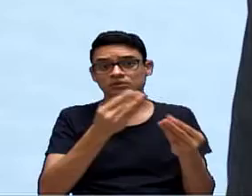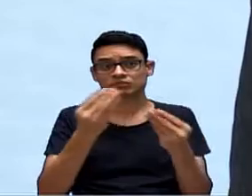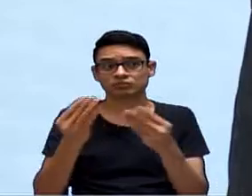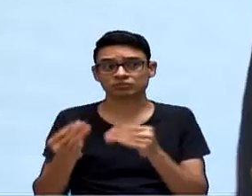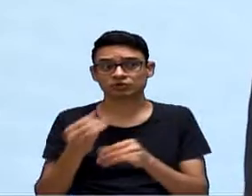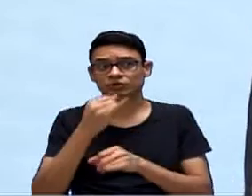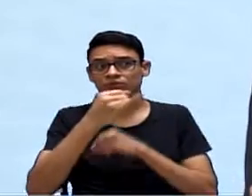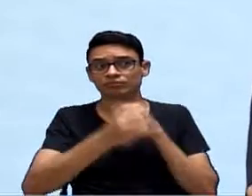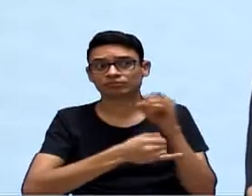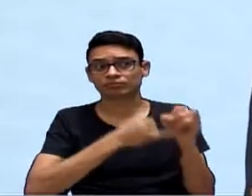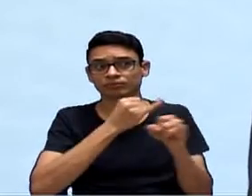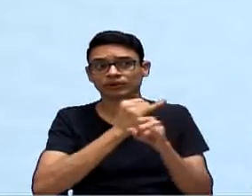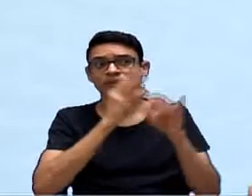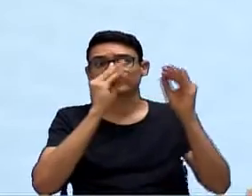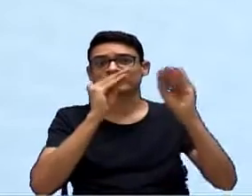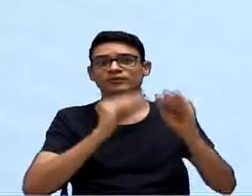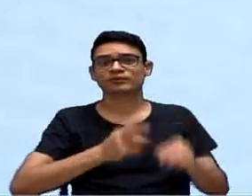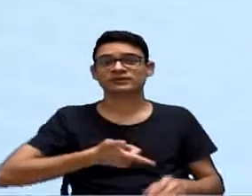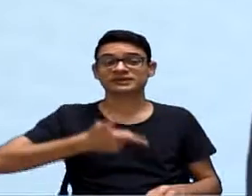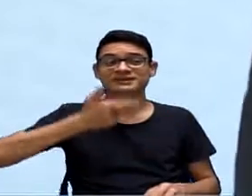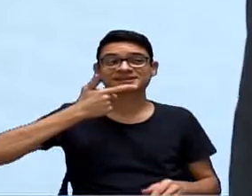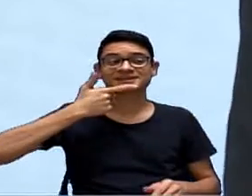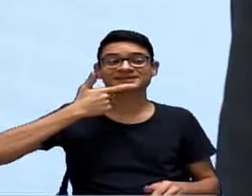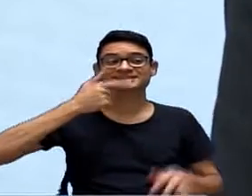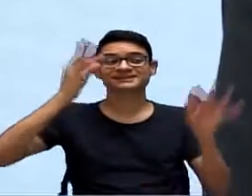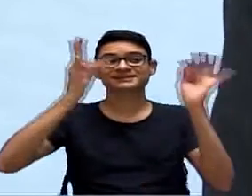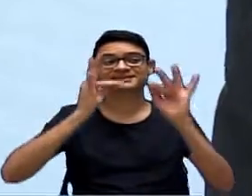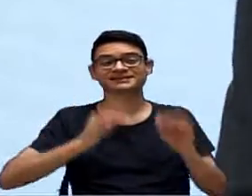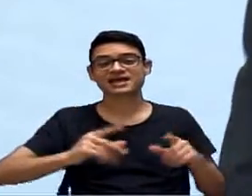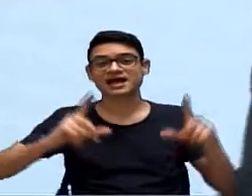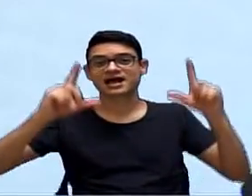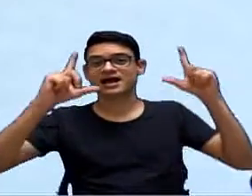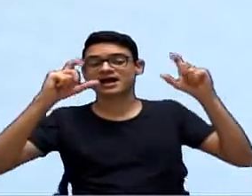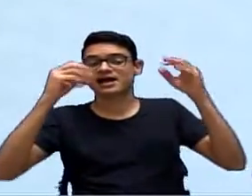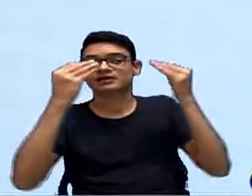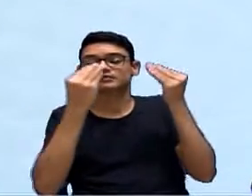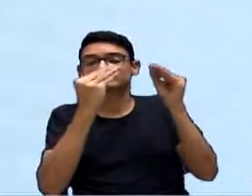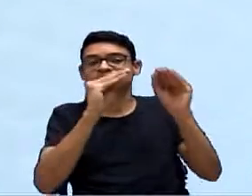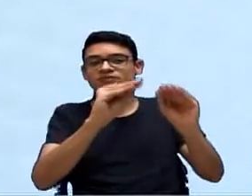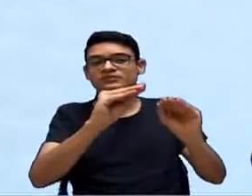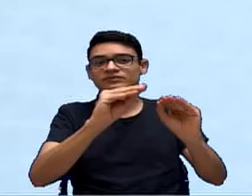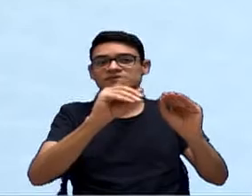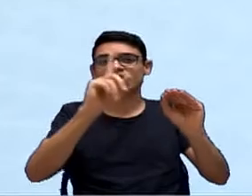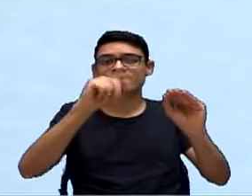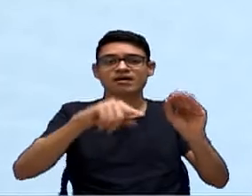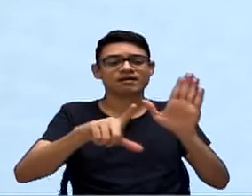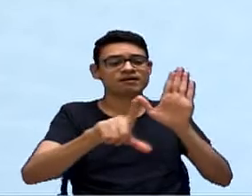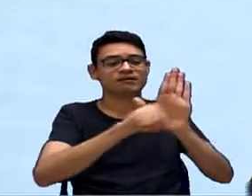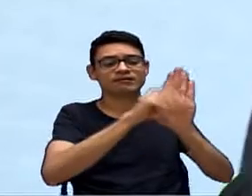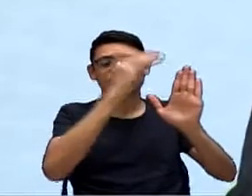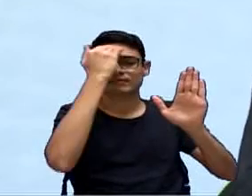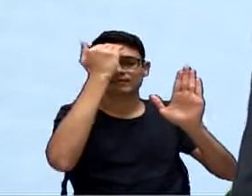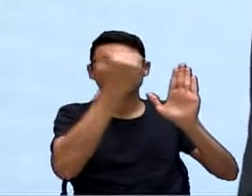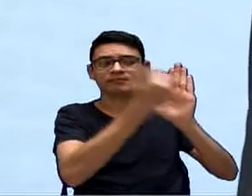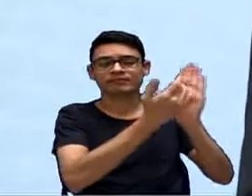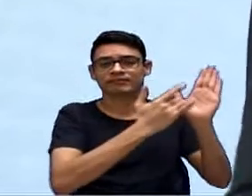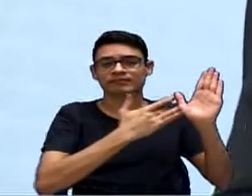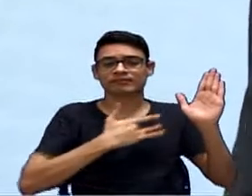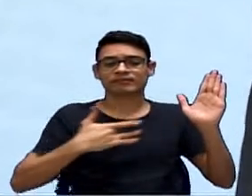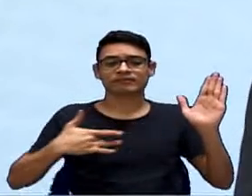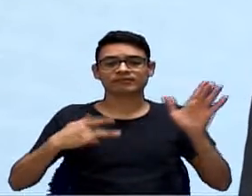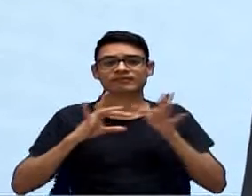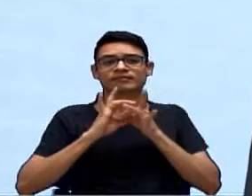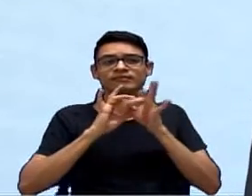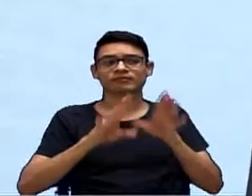sociais, com uma alegria imensa, que um direito garantido pelo Serviço Público de Saúde, pelo SUS,